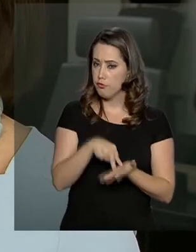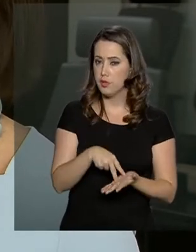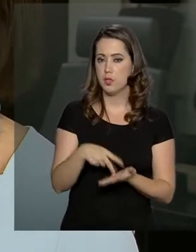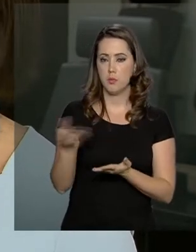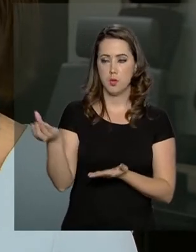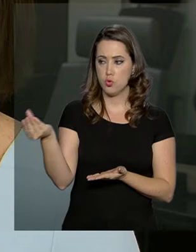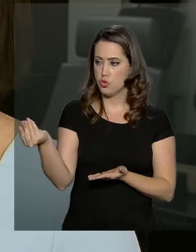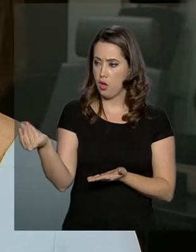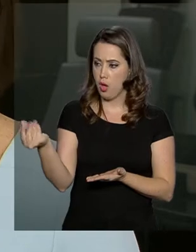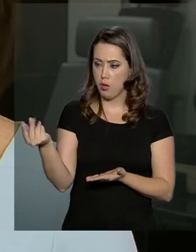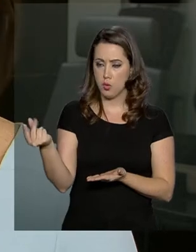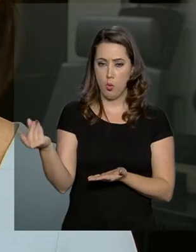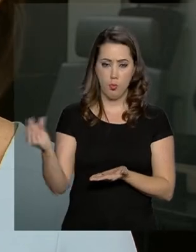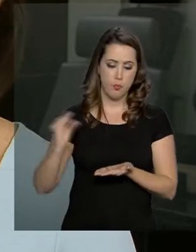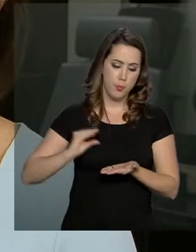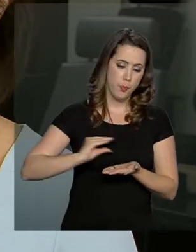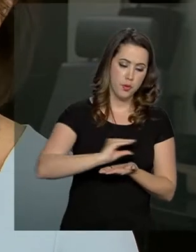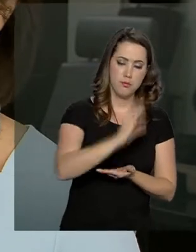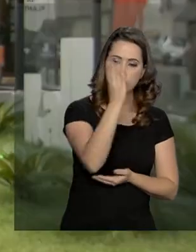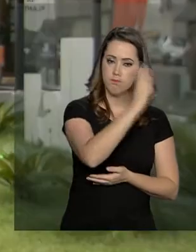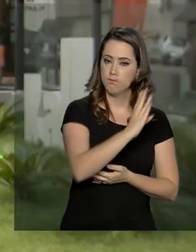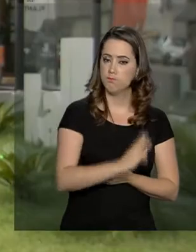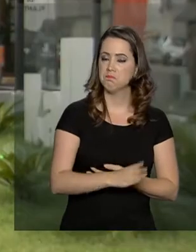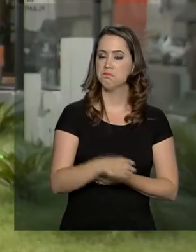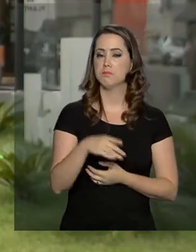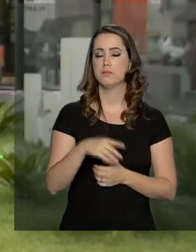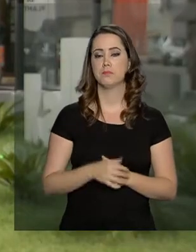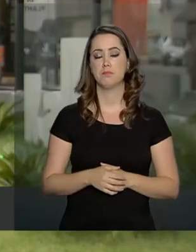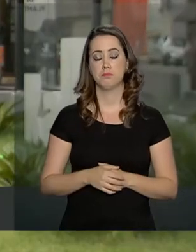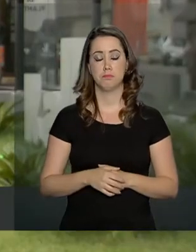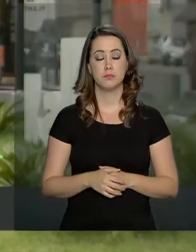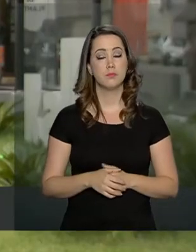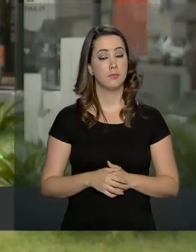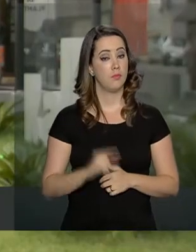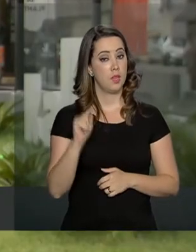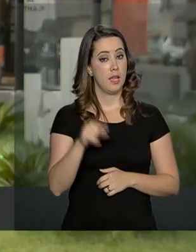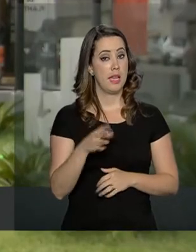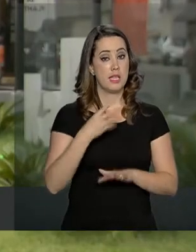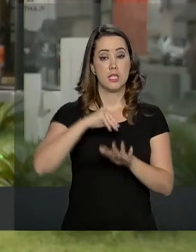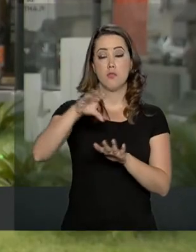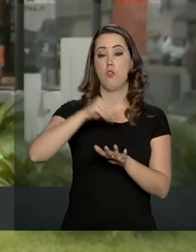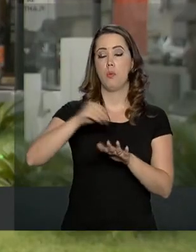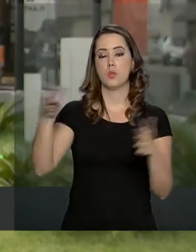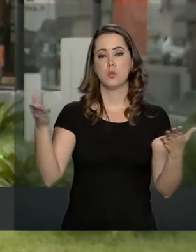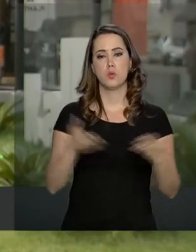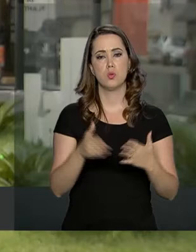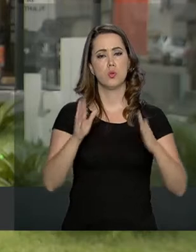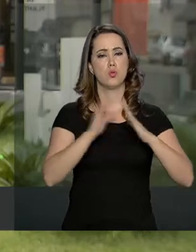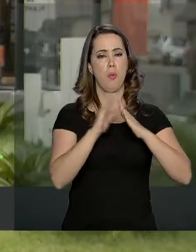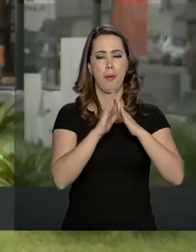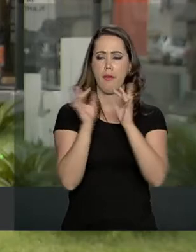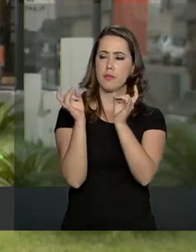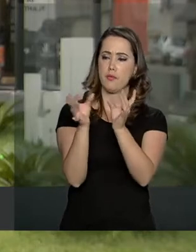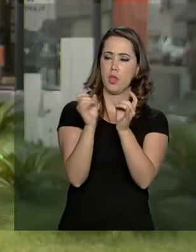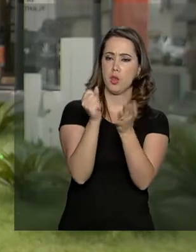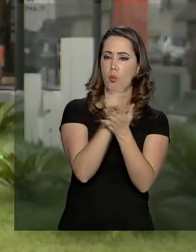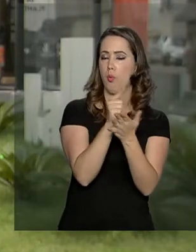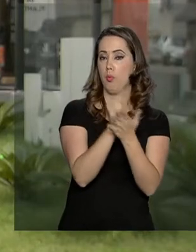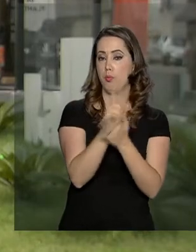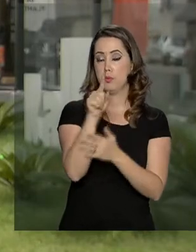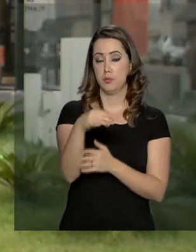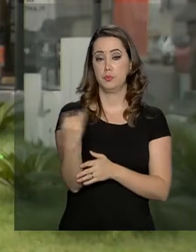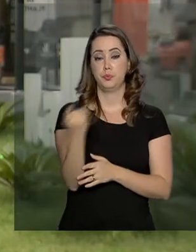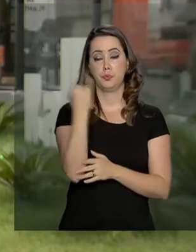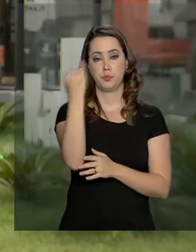investimentos externos e internos. A quantidade de informações disponíveis sobre o mercado imobiliário é um dos critérios